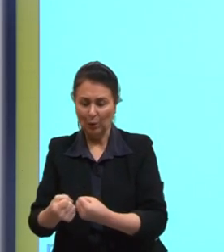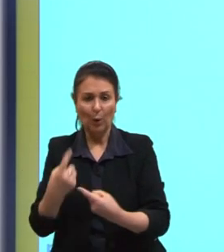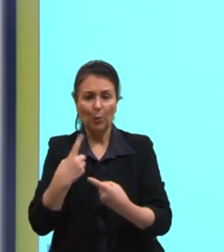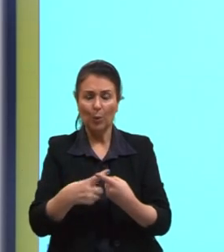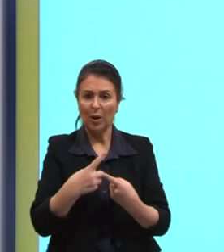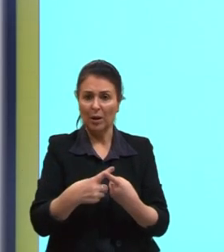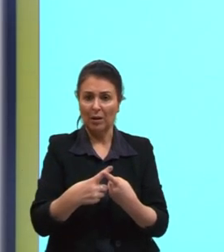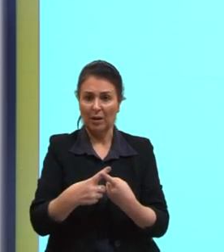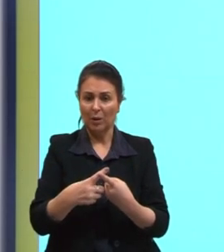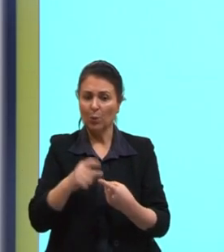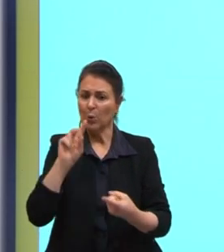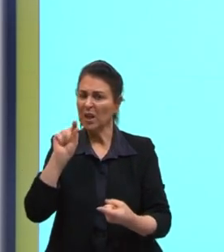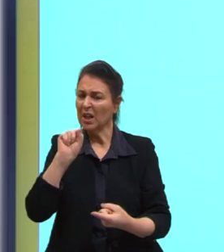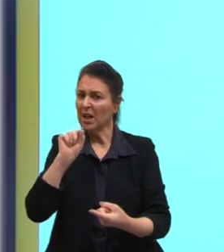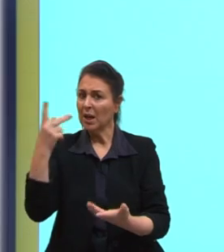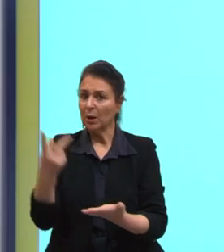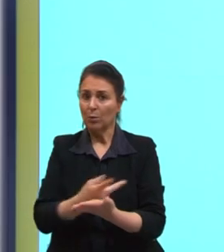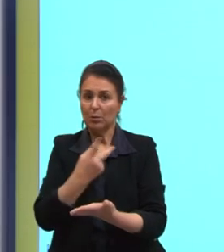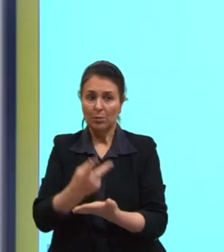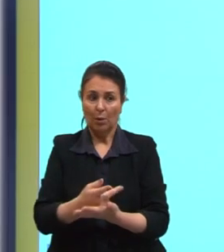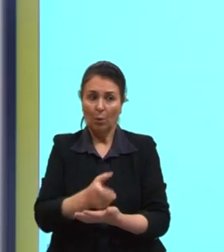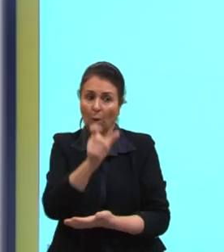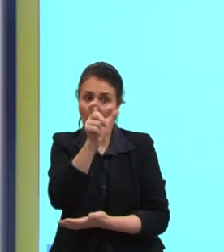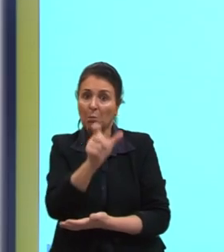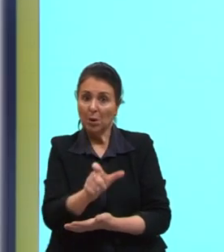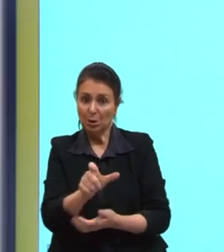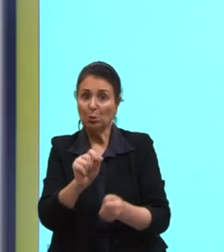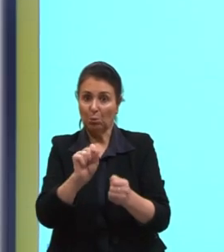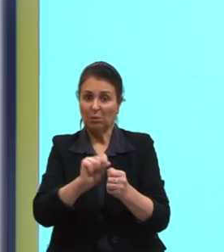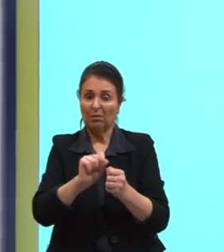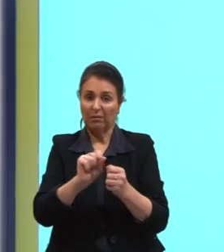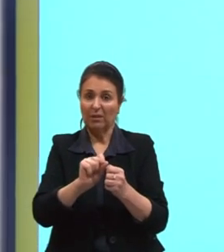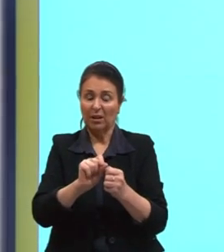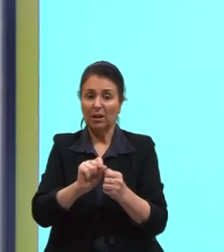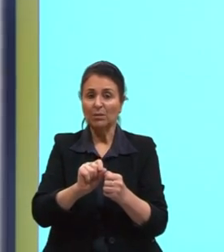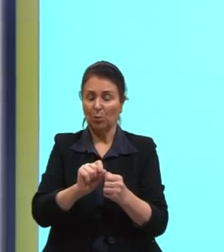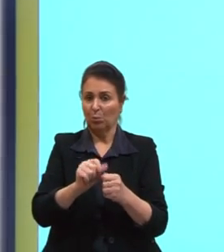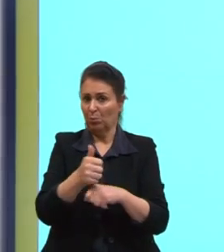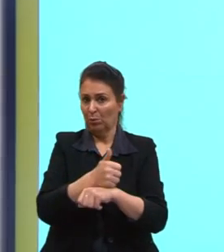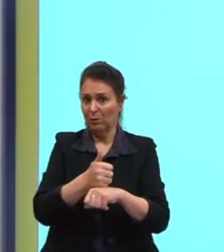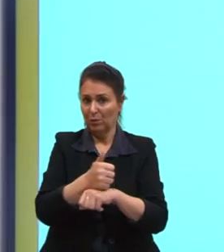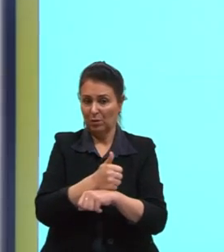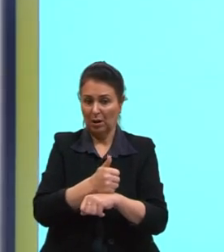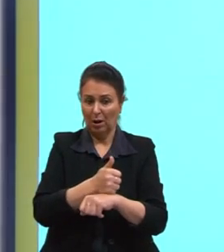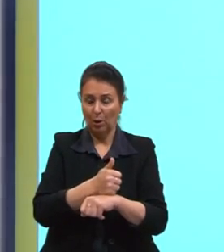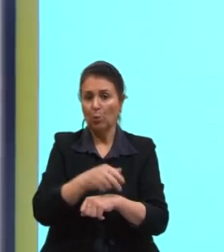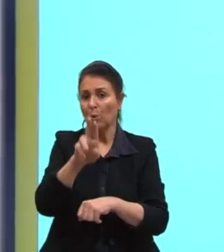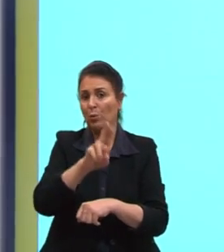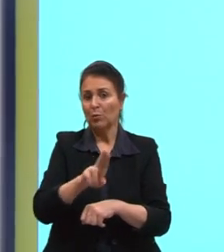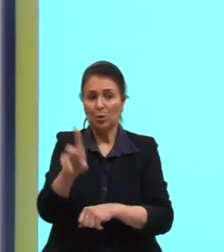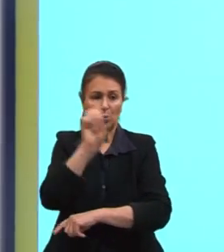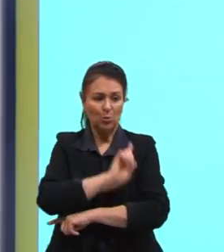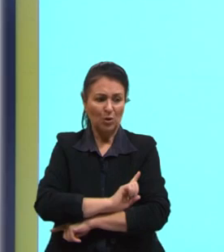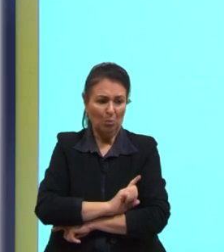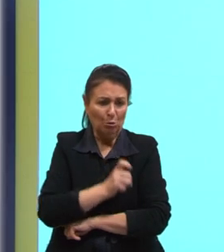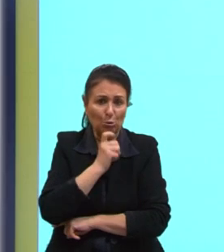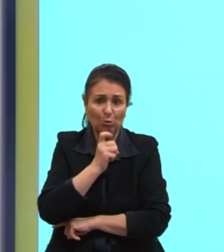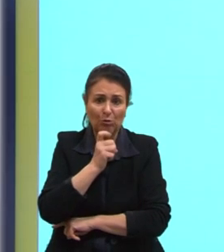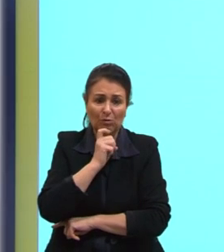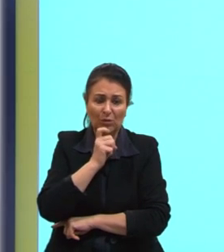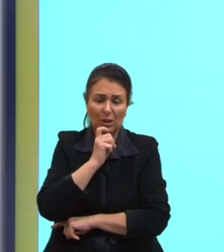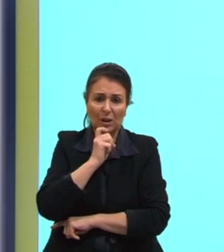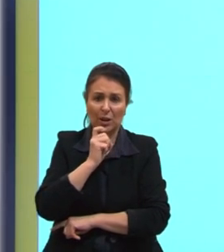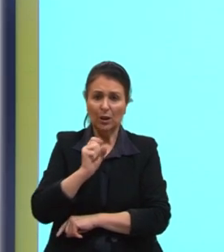provavelmente, o aconteceu? O pedreiro pode ter instalado aquele piso num dia muito frio. E aí, ele pode não ter